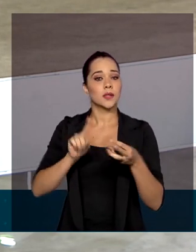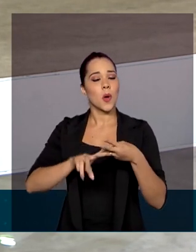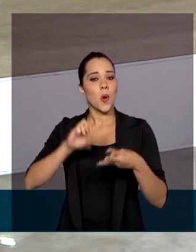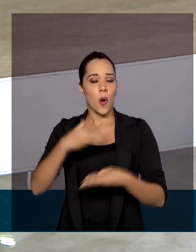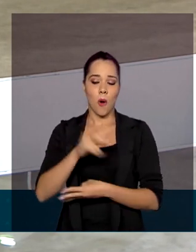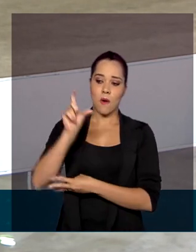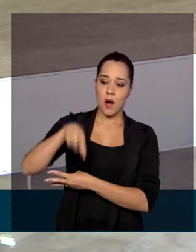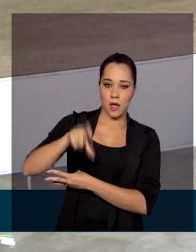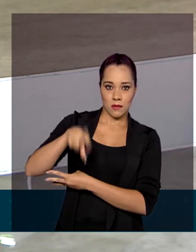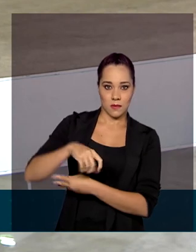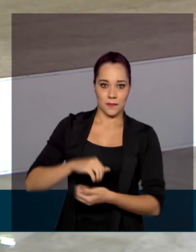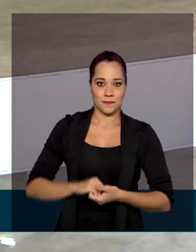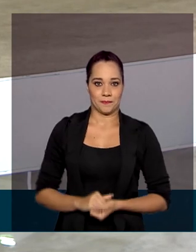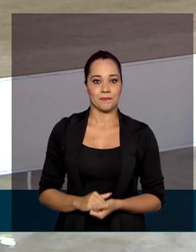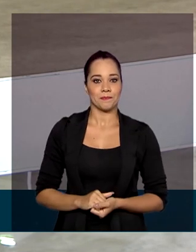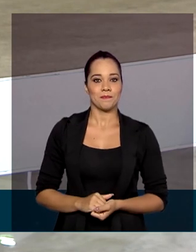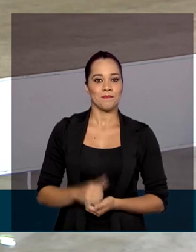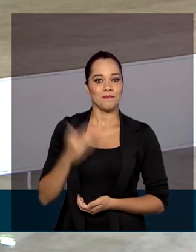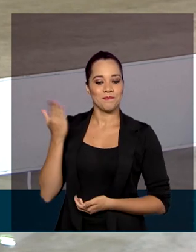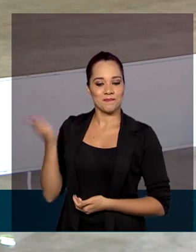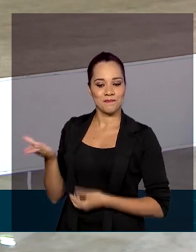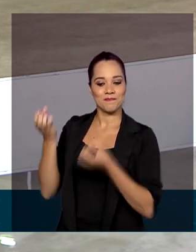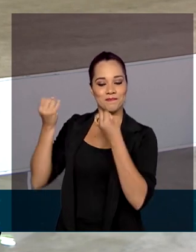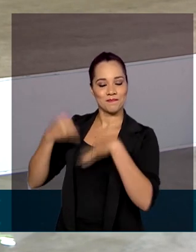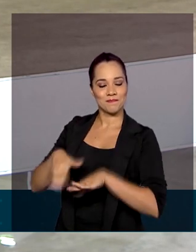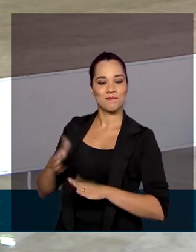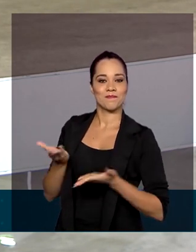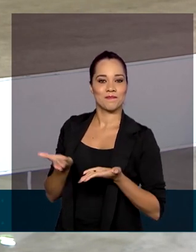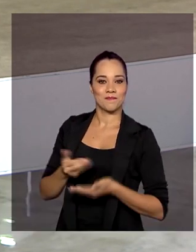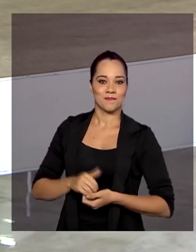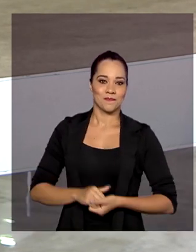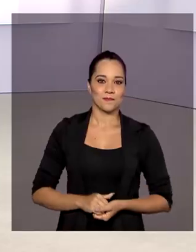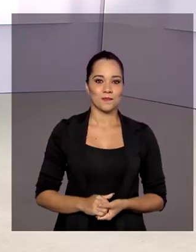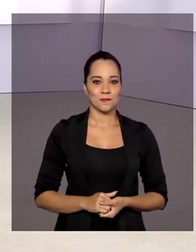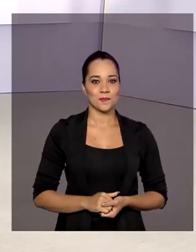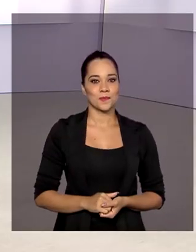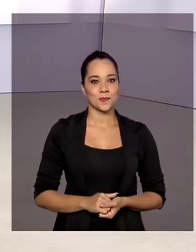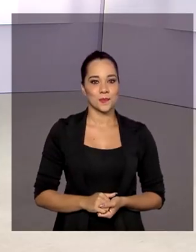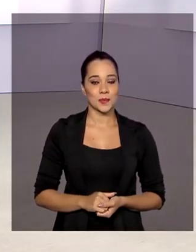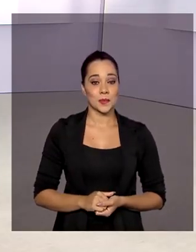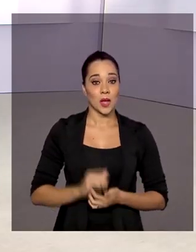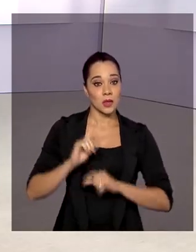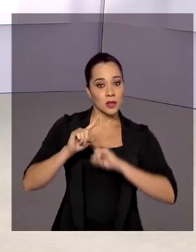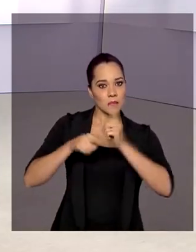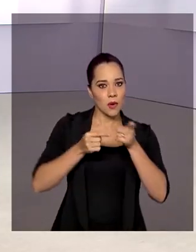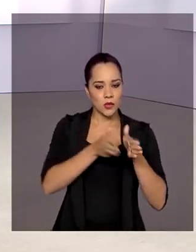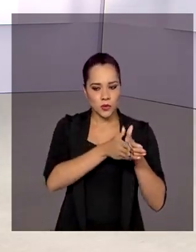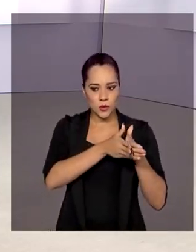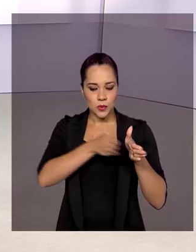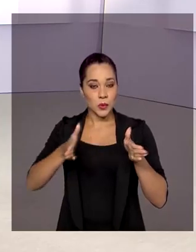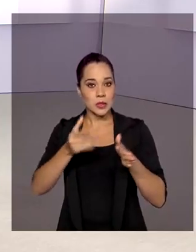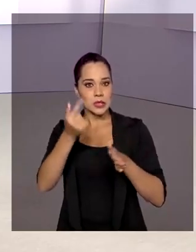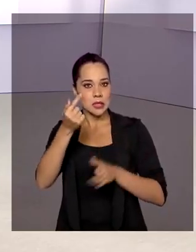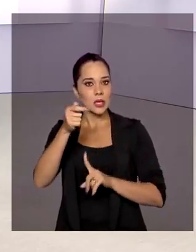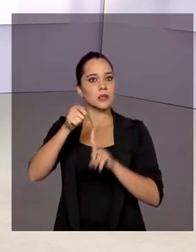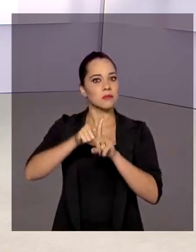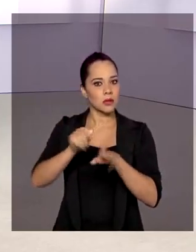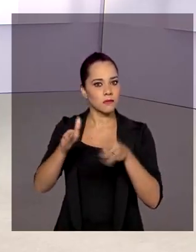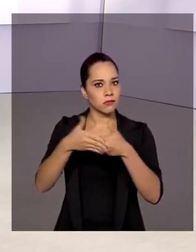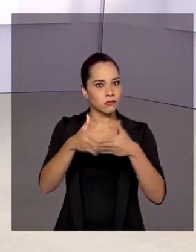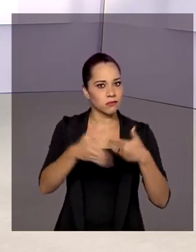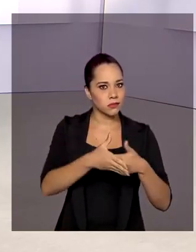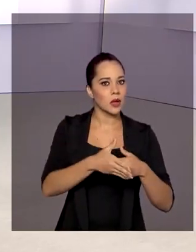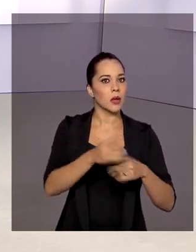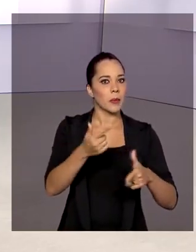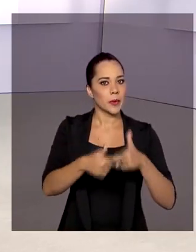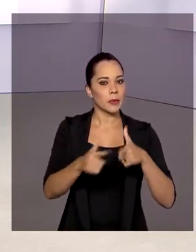ou cartão magnético. Glauco de Queiroz para o governo agora. Depois de quase sete meses fechada por